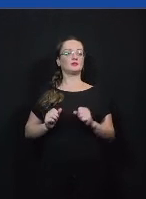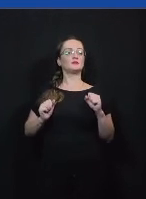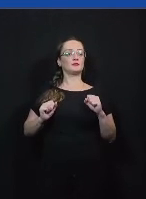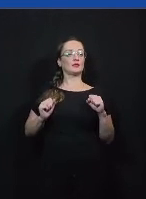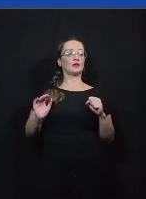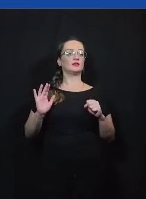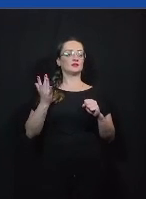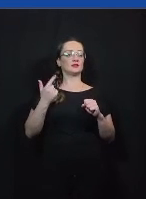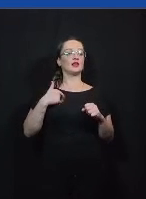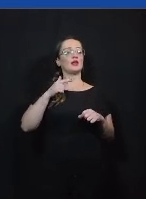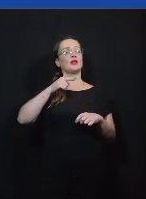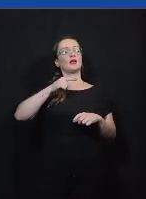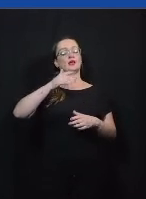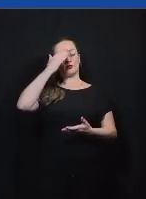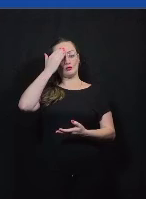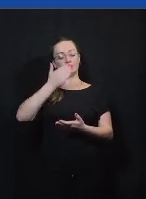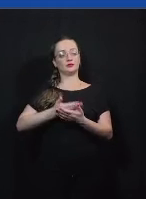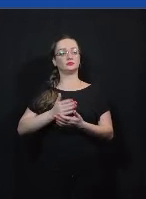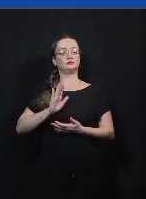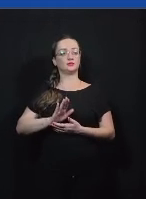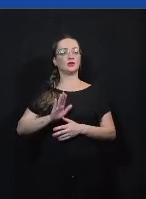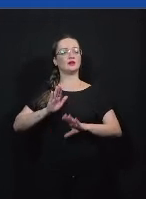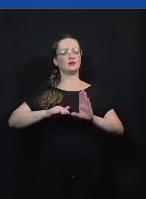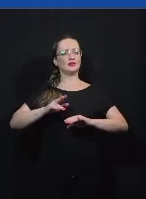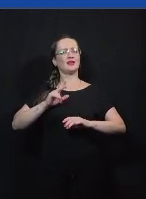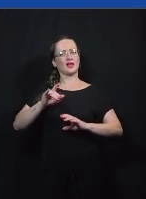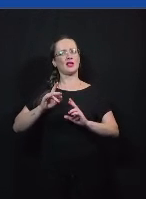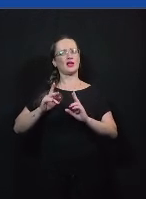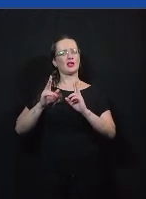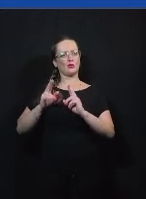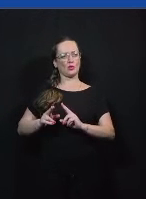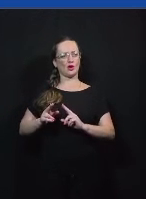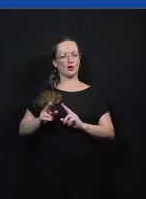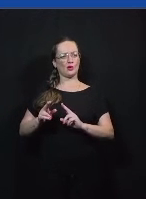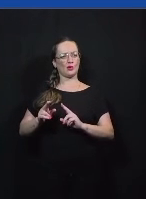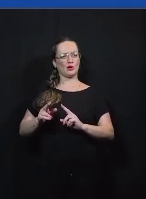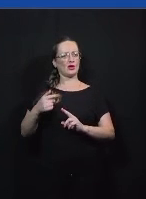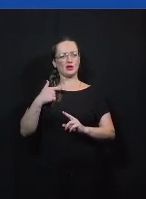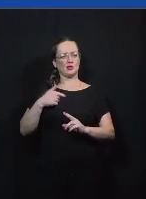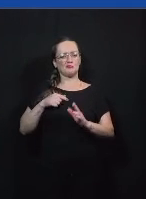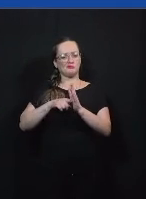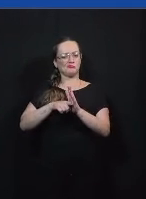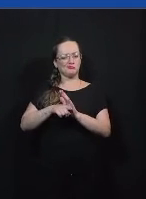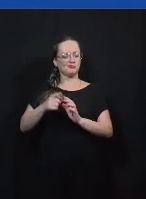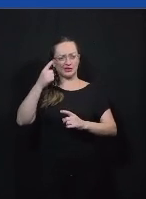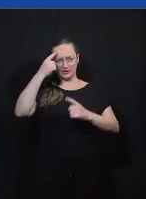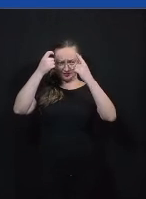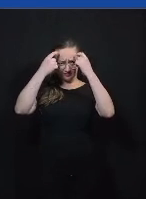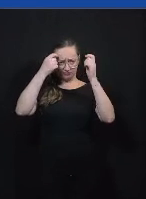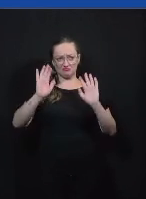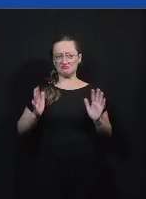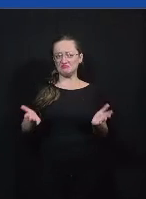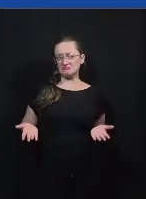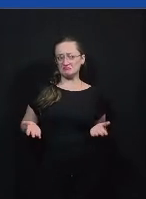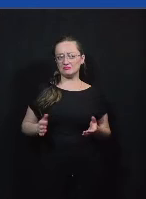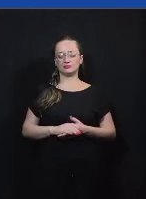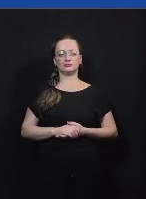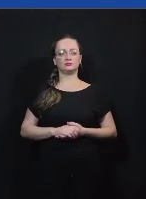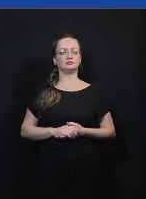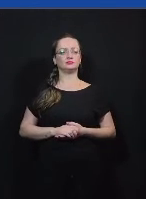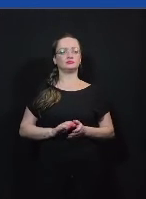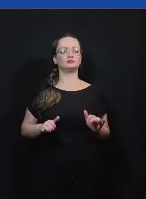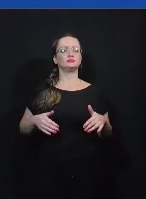uma informação confiável mas será que eu não estou lendo só da mesma coisa e eu não estou nunca explorando uma ideia diferente então